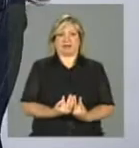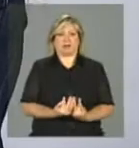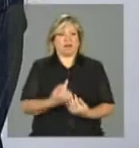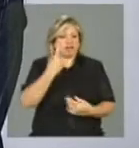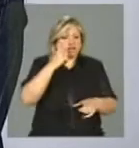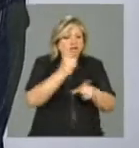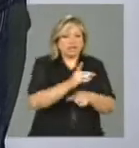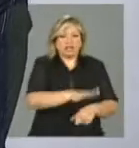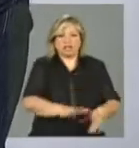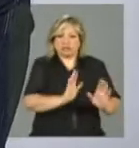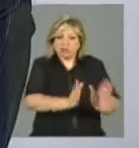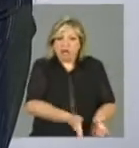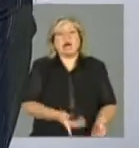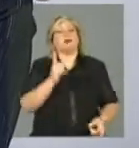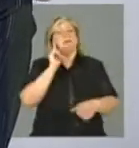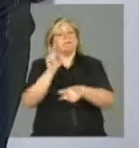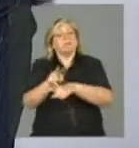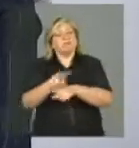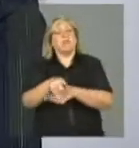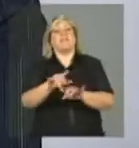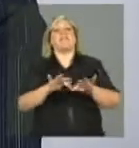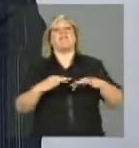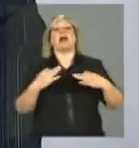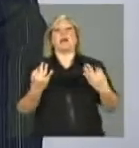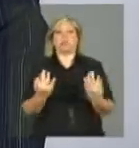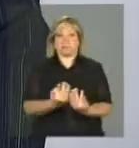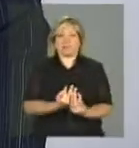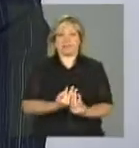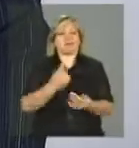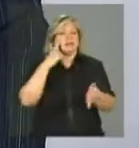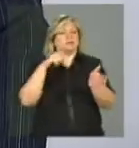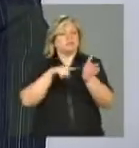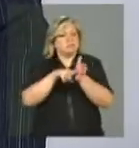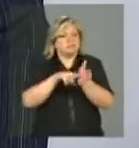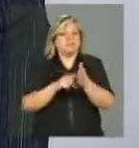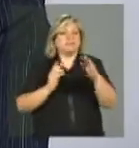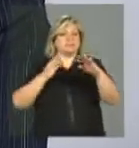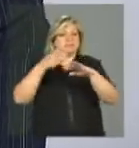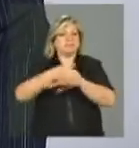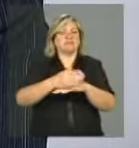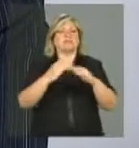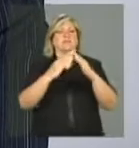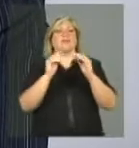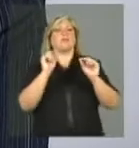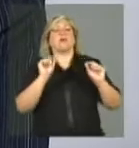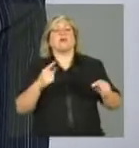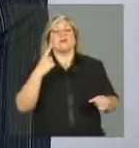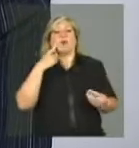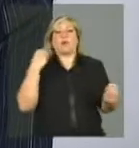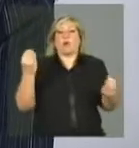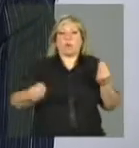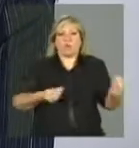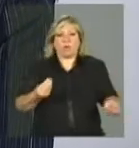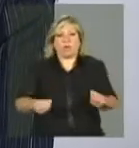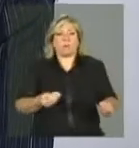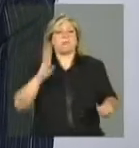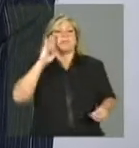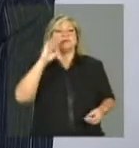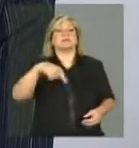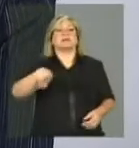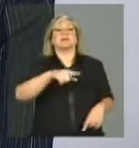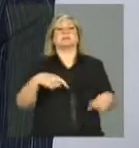criança, a família é verificada, as necessidades, as principais necessidades dela em relação